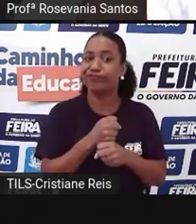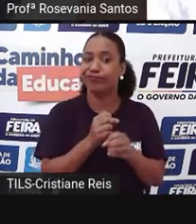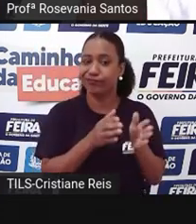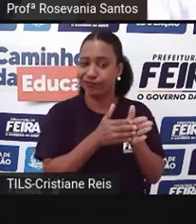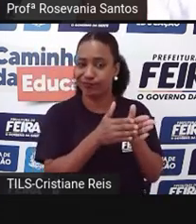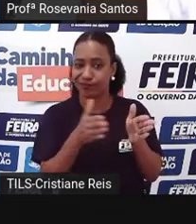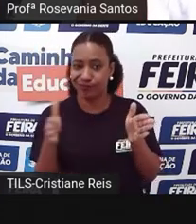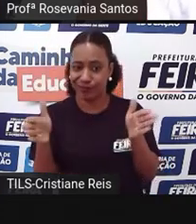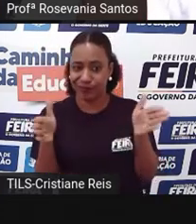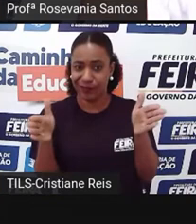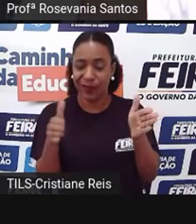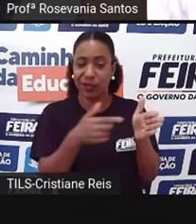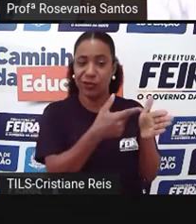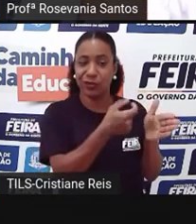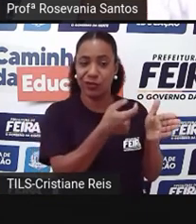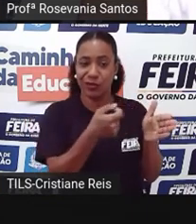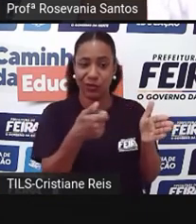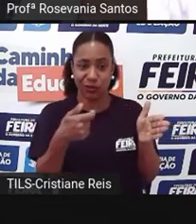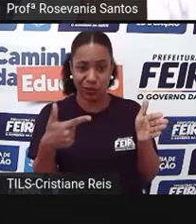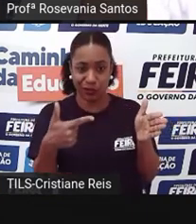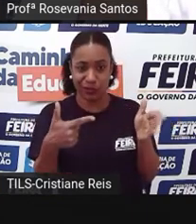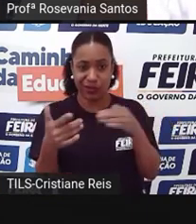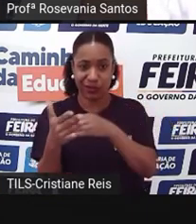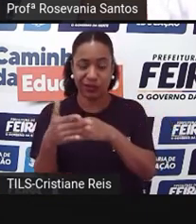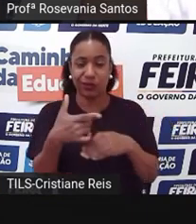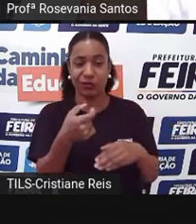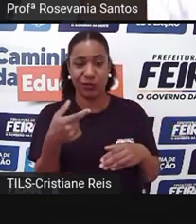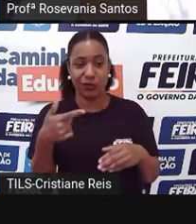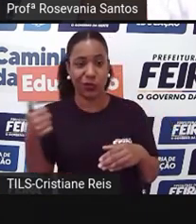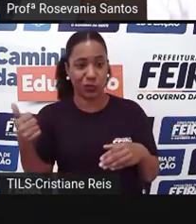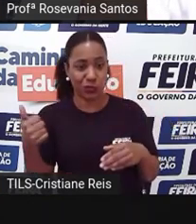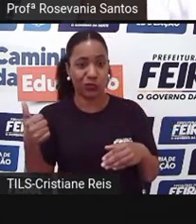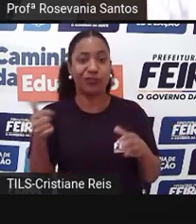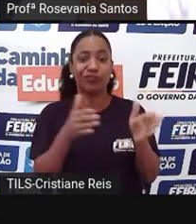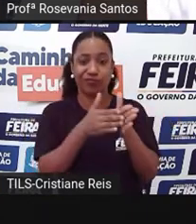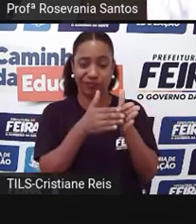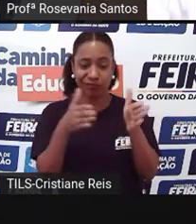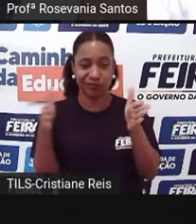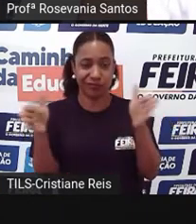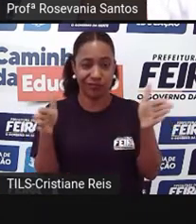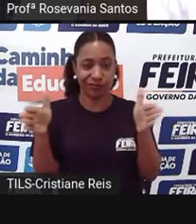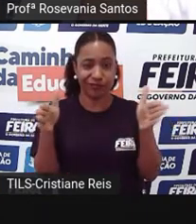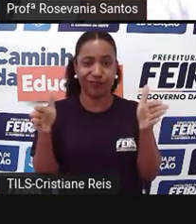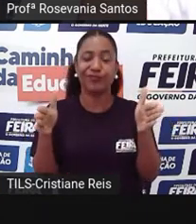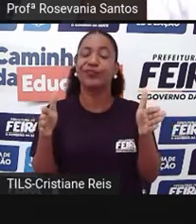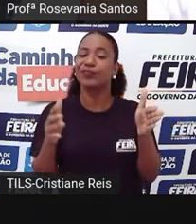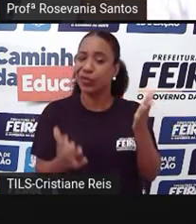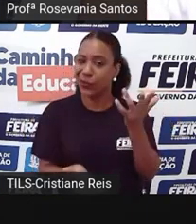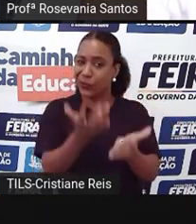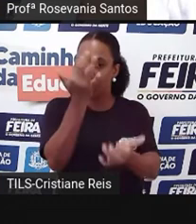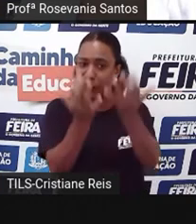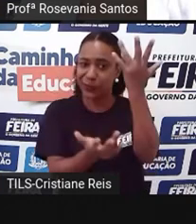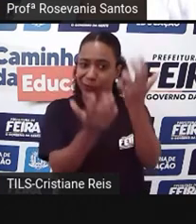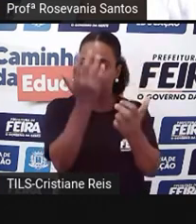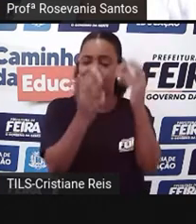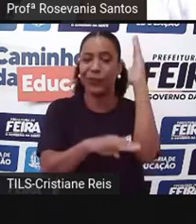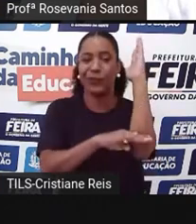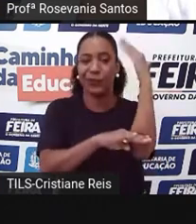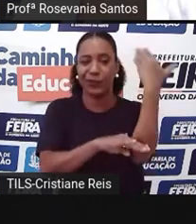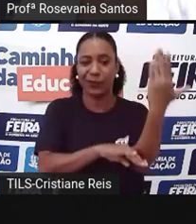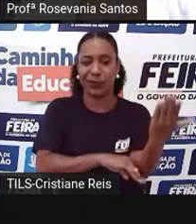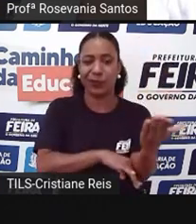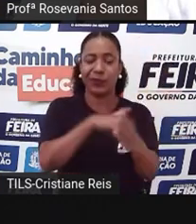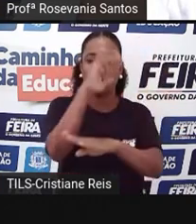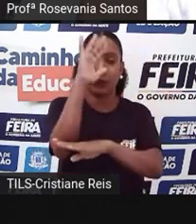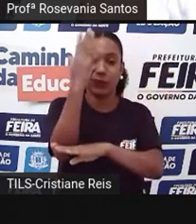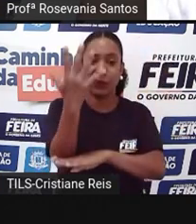das queimadas, né, que a gente teve no ano passado. E aqui ele vai mostrando os pontinhos, né, dos municípios que mais